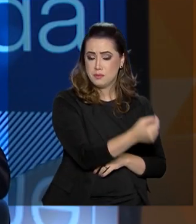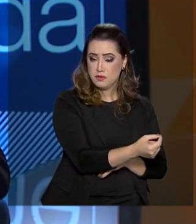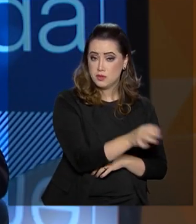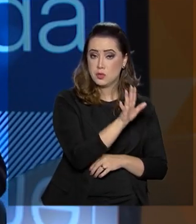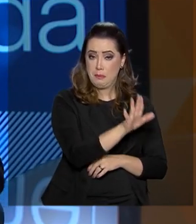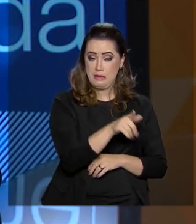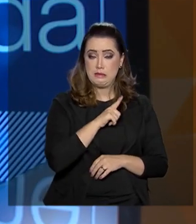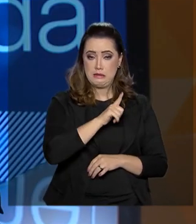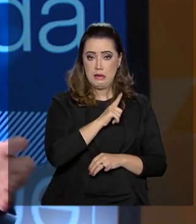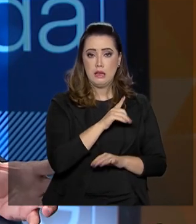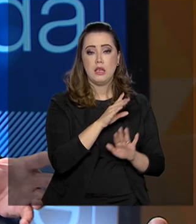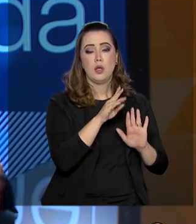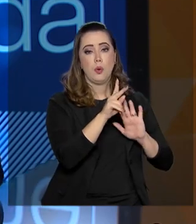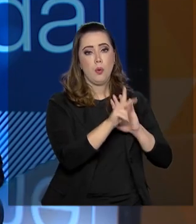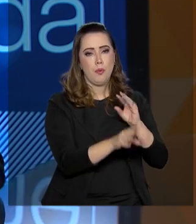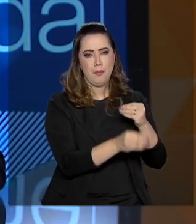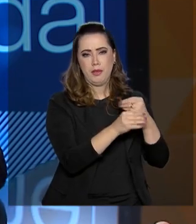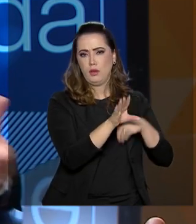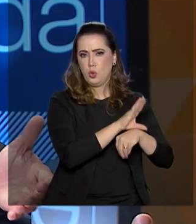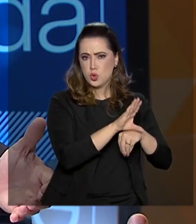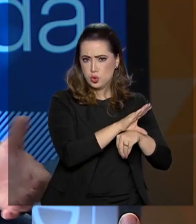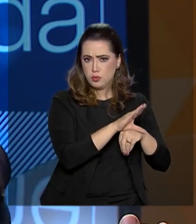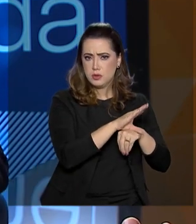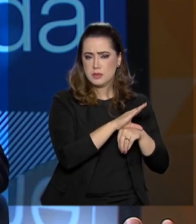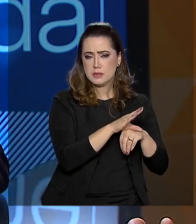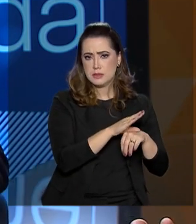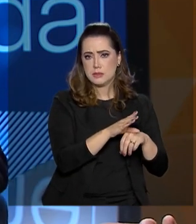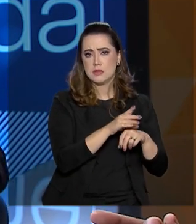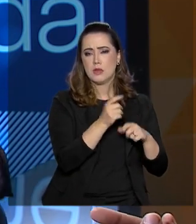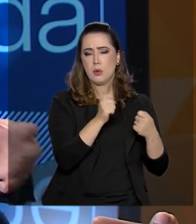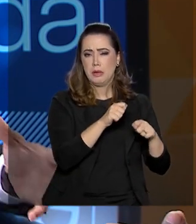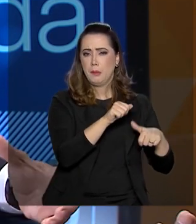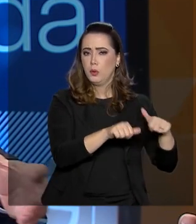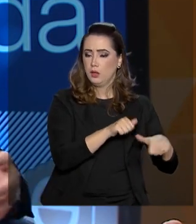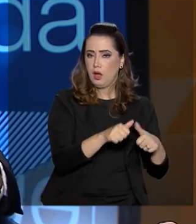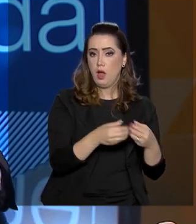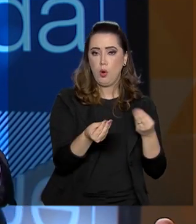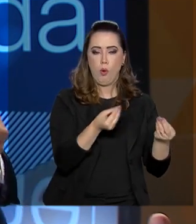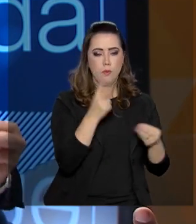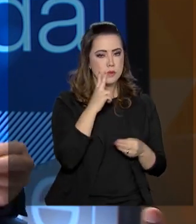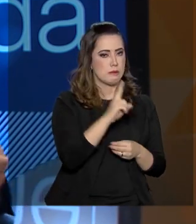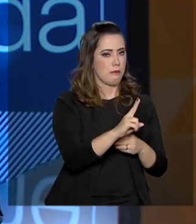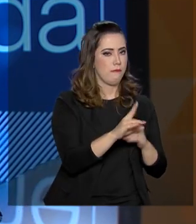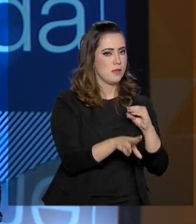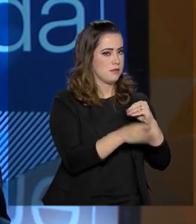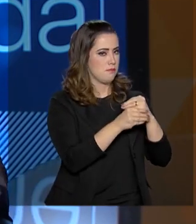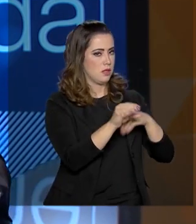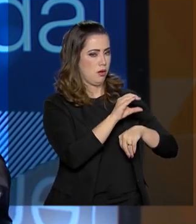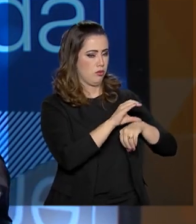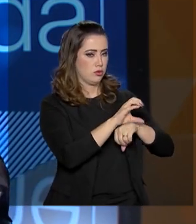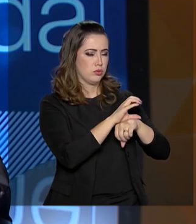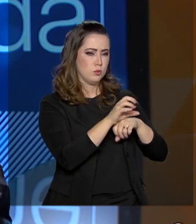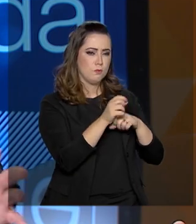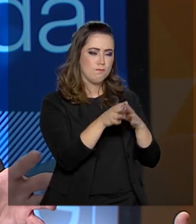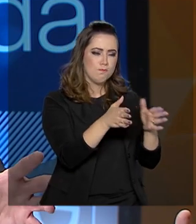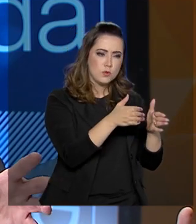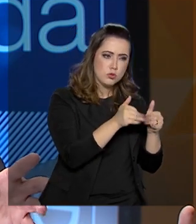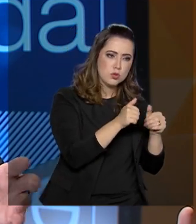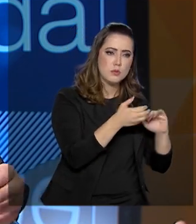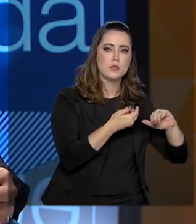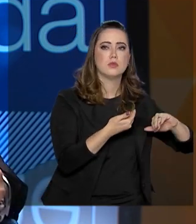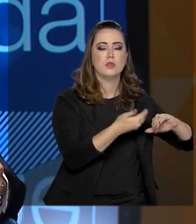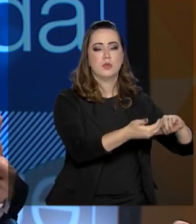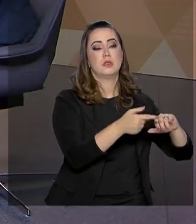tramitando para não permitir isso. Como é que o senhor vê essa tramitação, esse convencimento junto aos parlamentares da